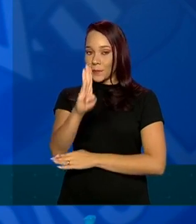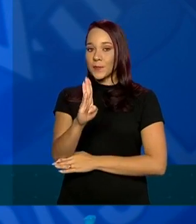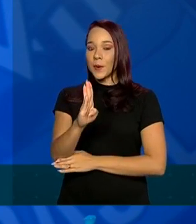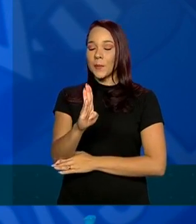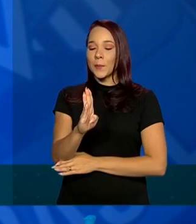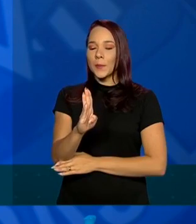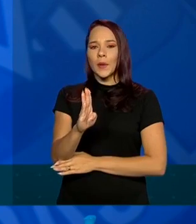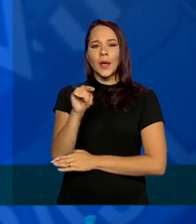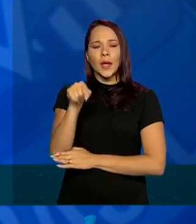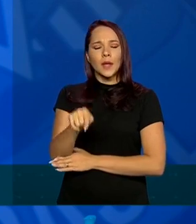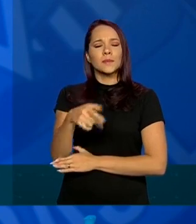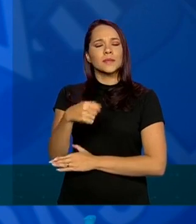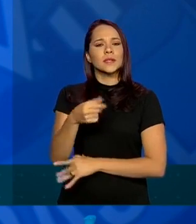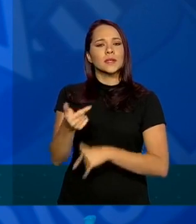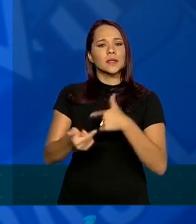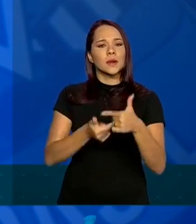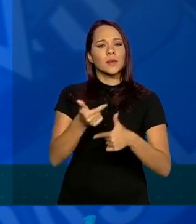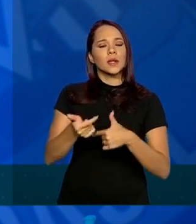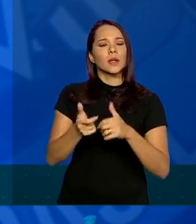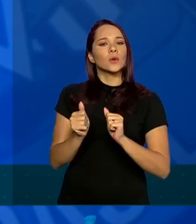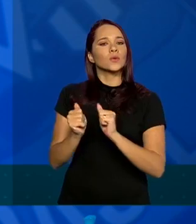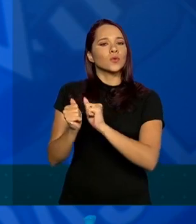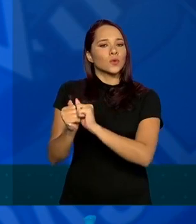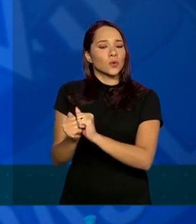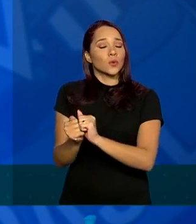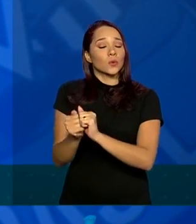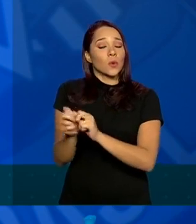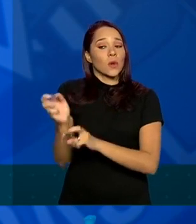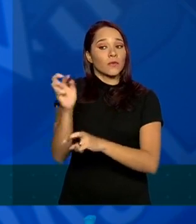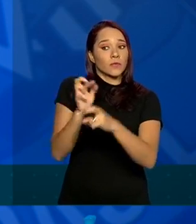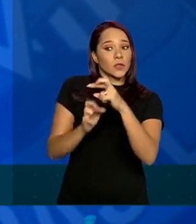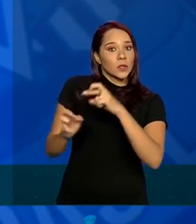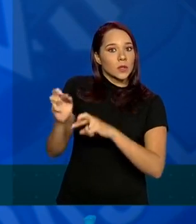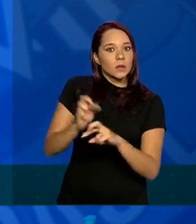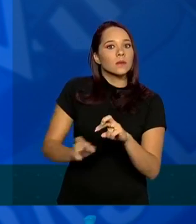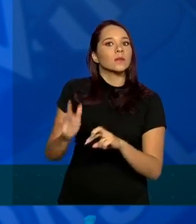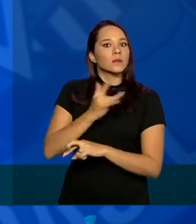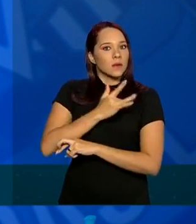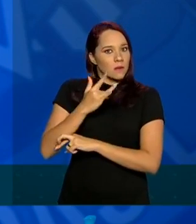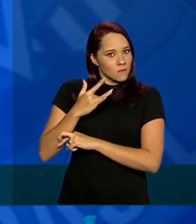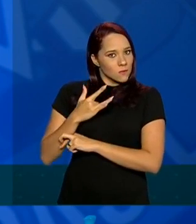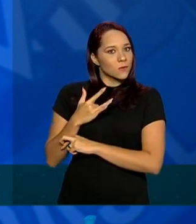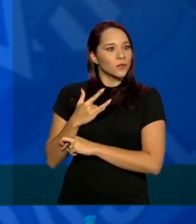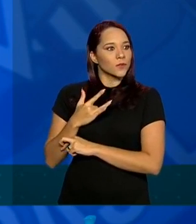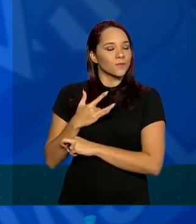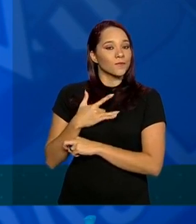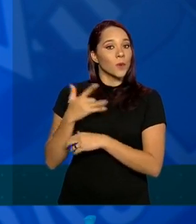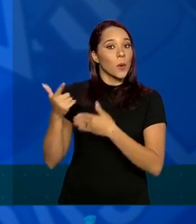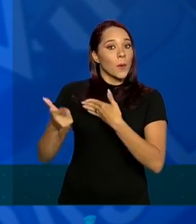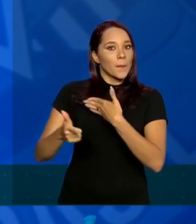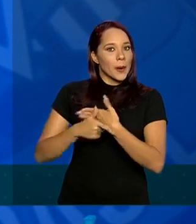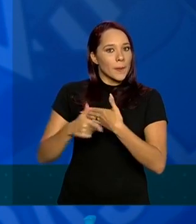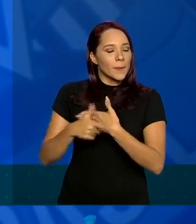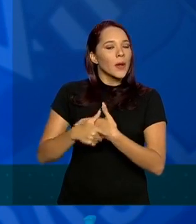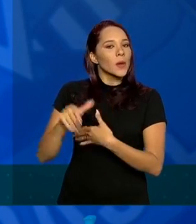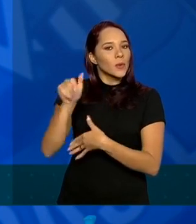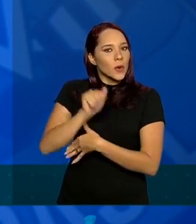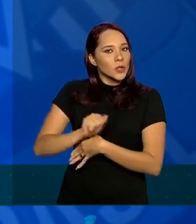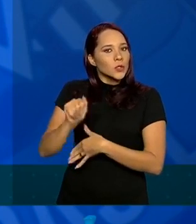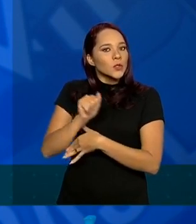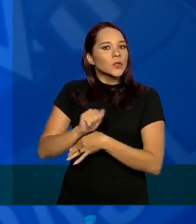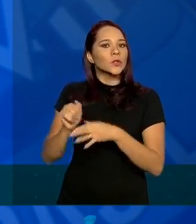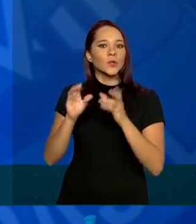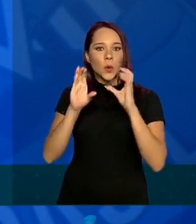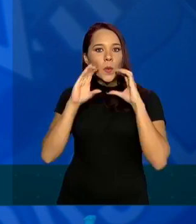tem que trabalhar em conjunto com a vigilância saúde. O papel do agente comunitário